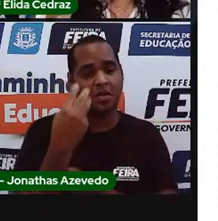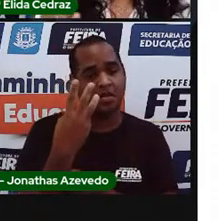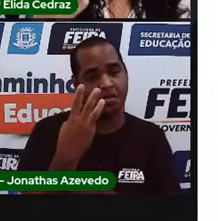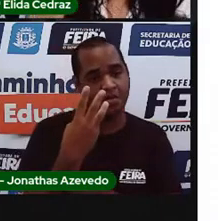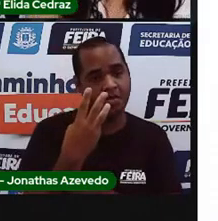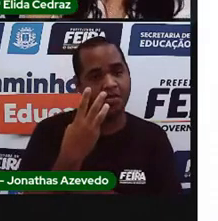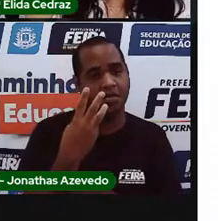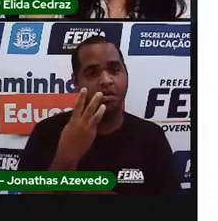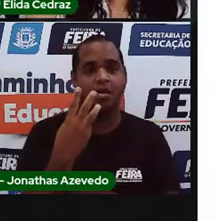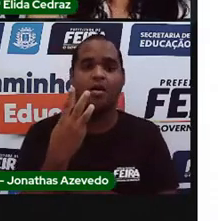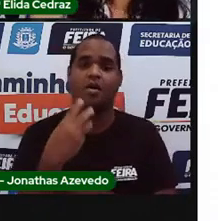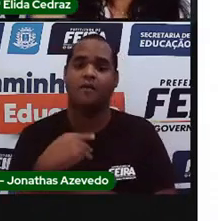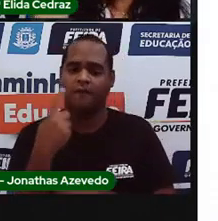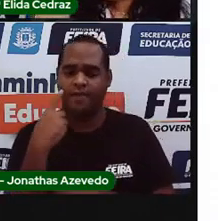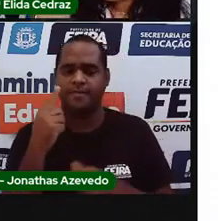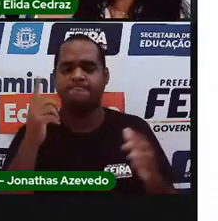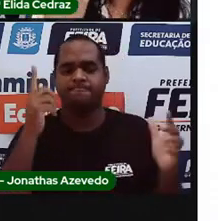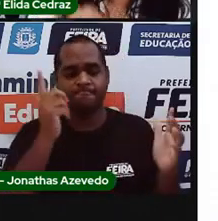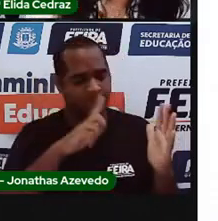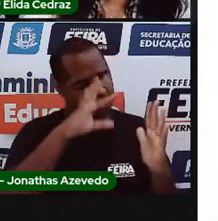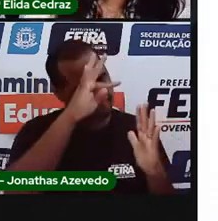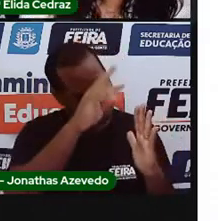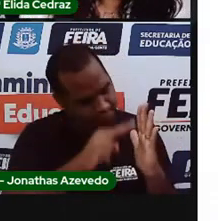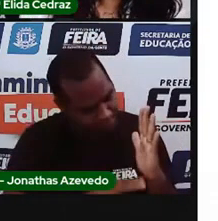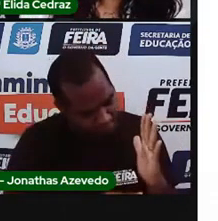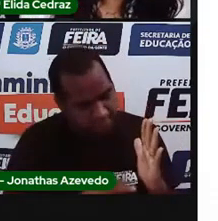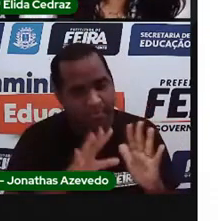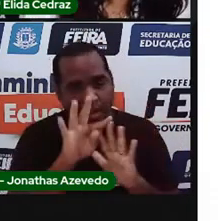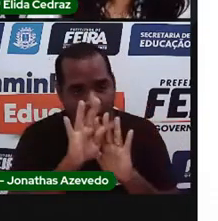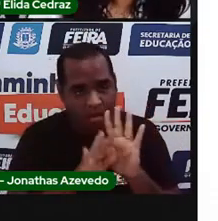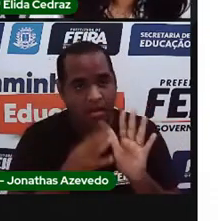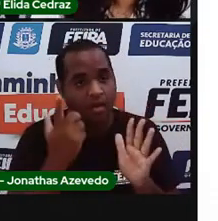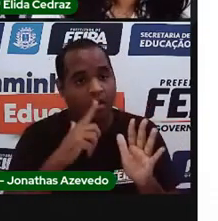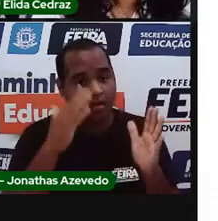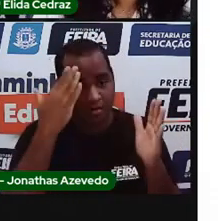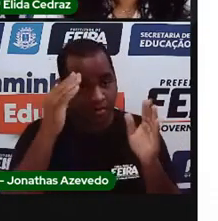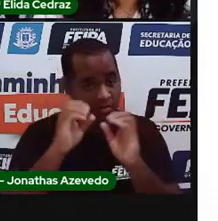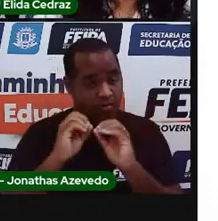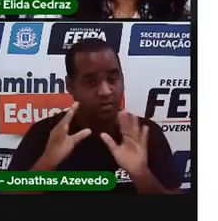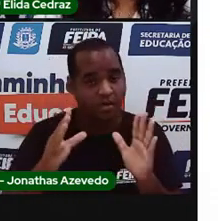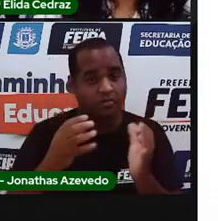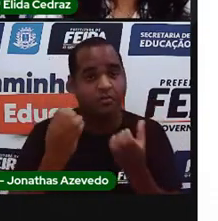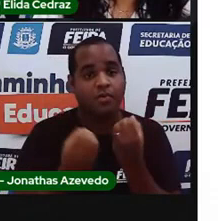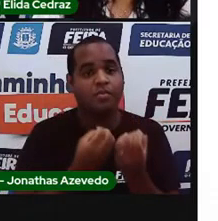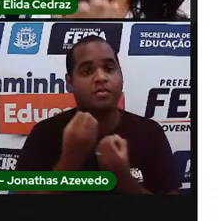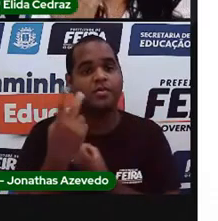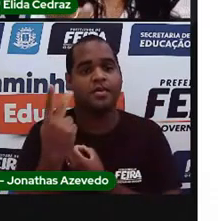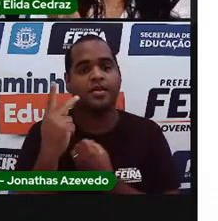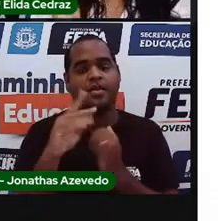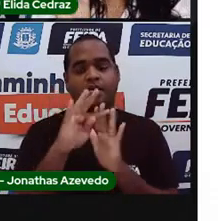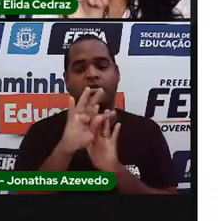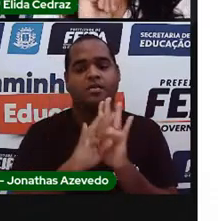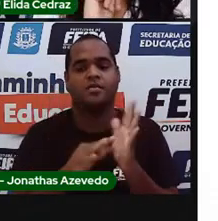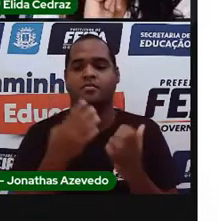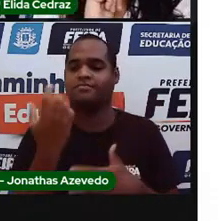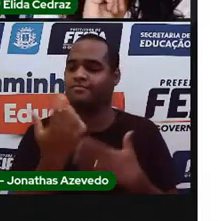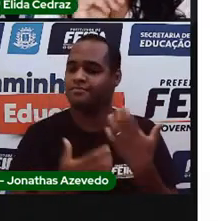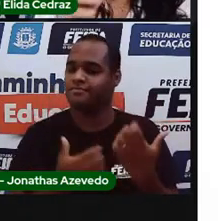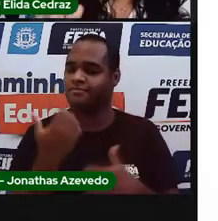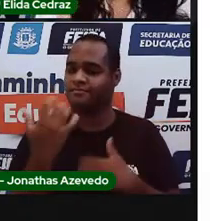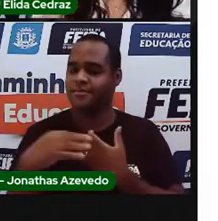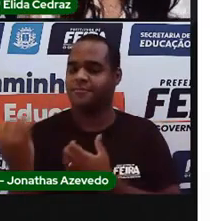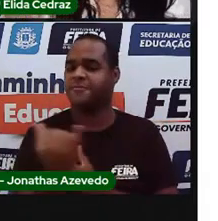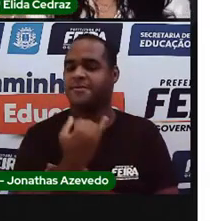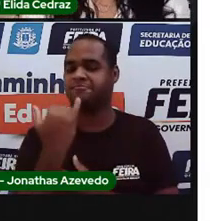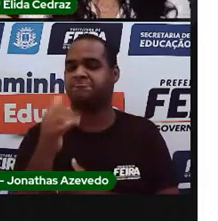vezes, até você poder entender direitinho o que o texto quer falar com você.